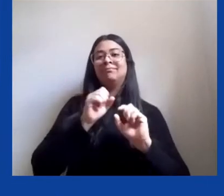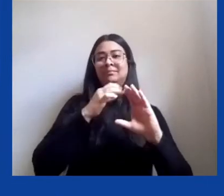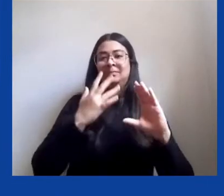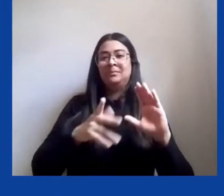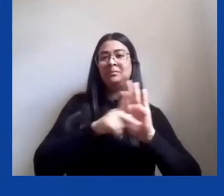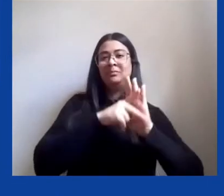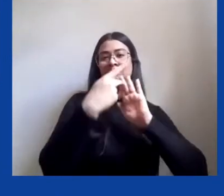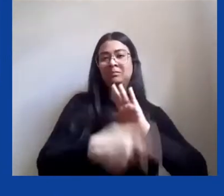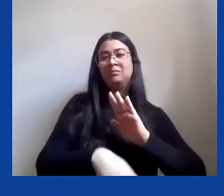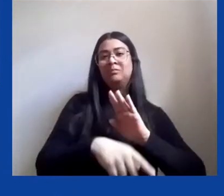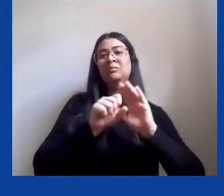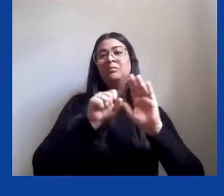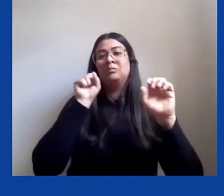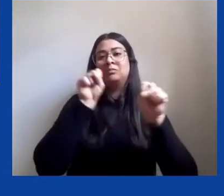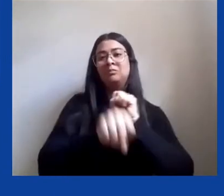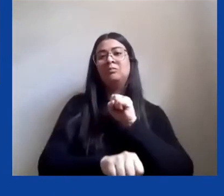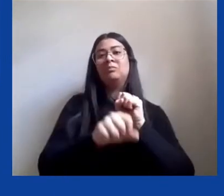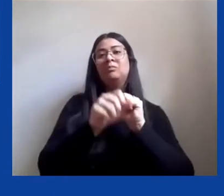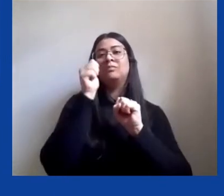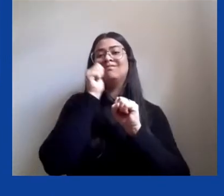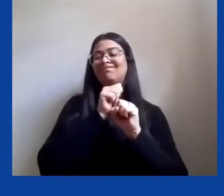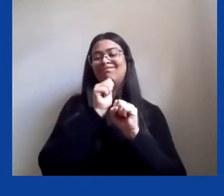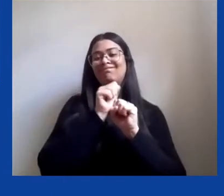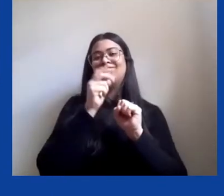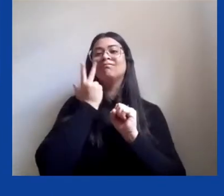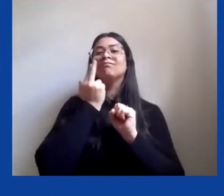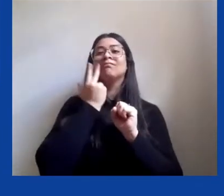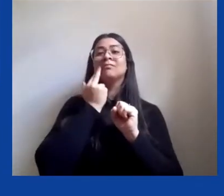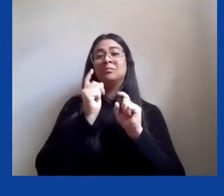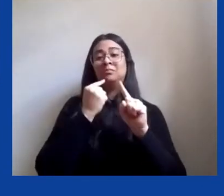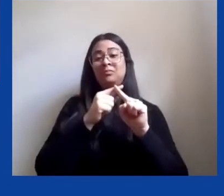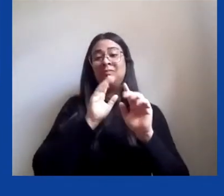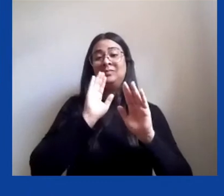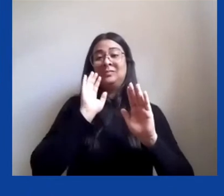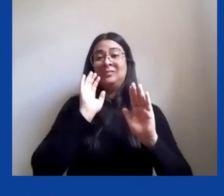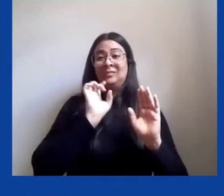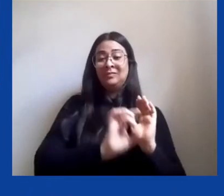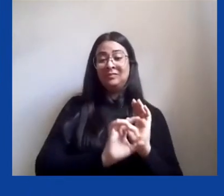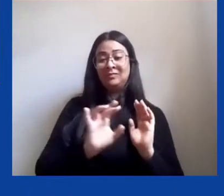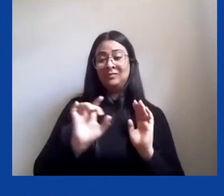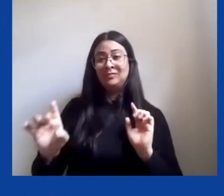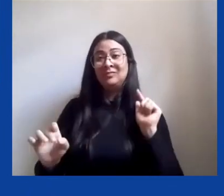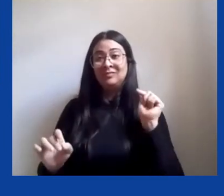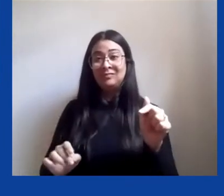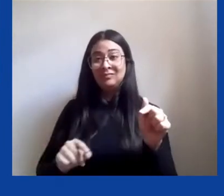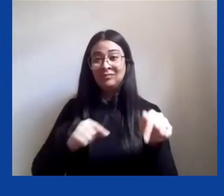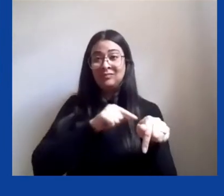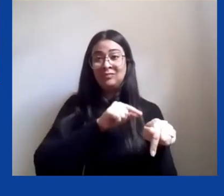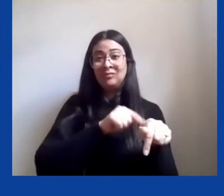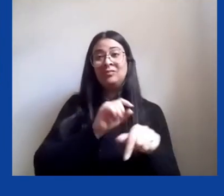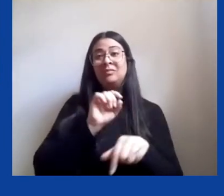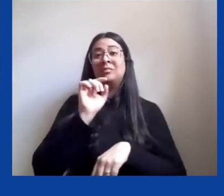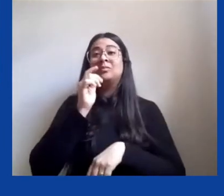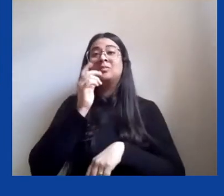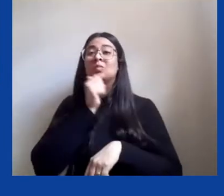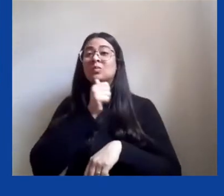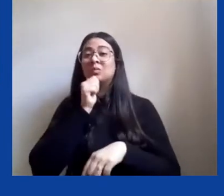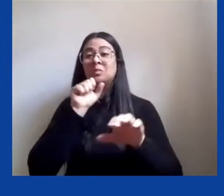ou seja, a cada sete horas uma mulher é morta pelo fato de ser mulher. Ao analisar o